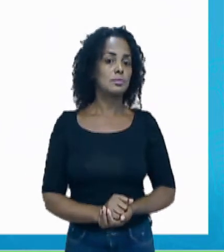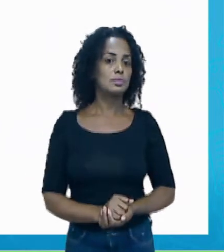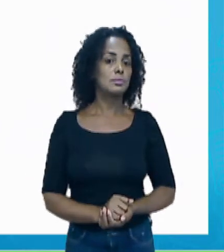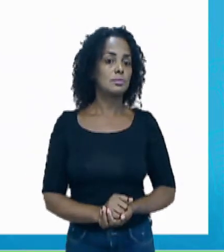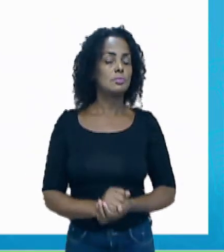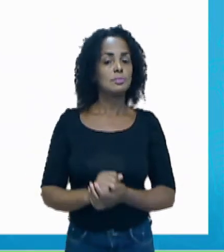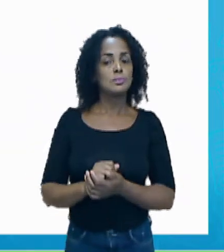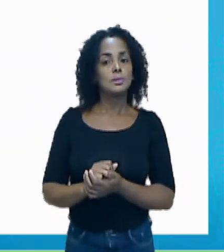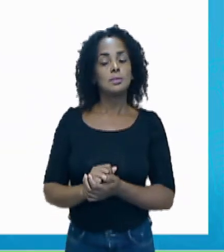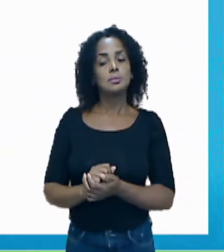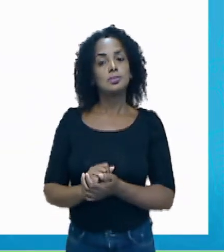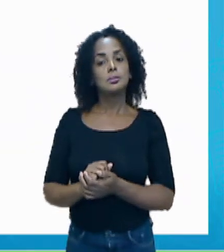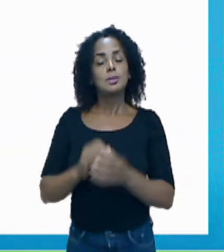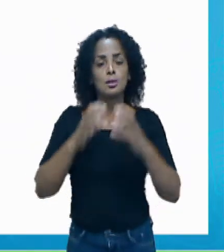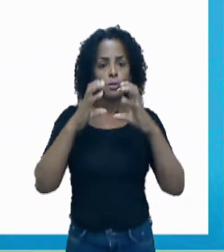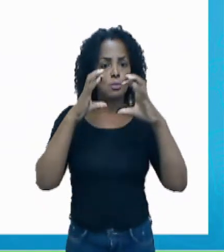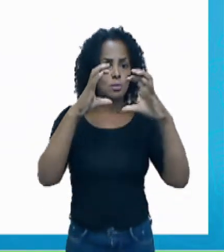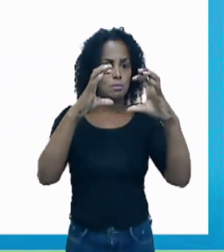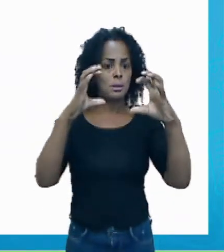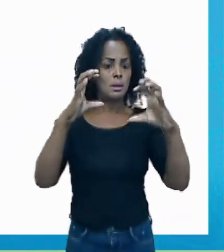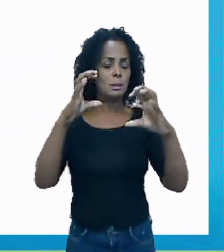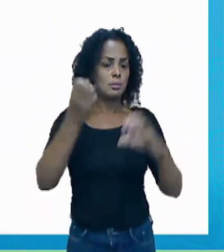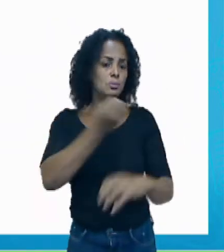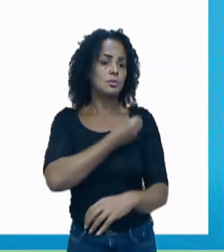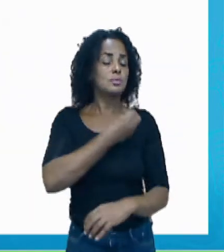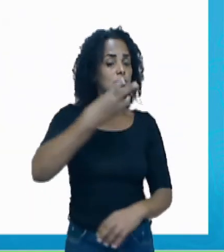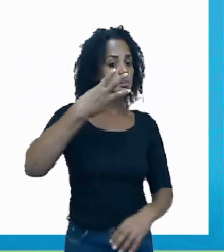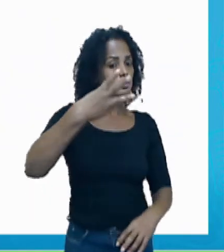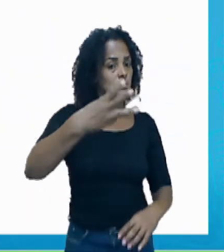O balão de número 3.